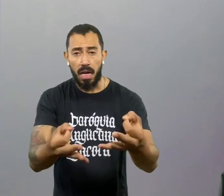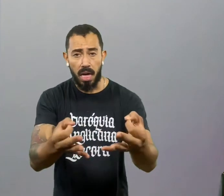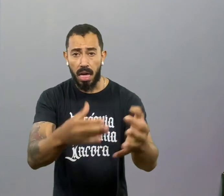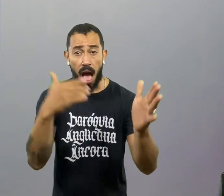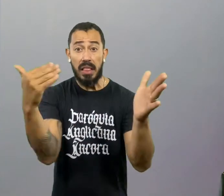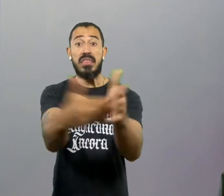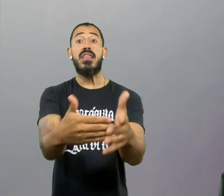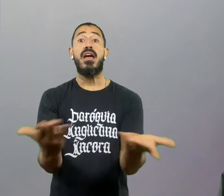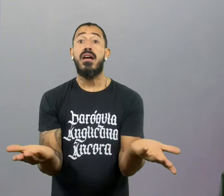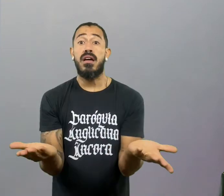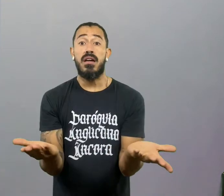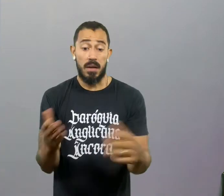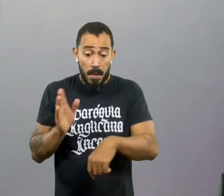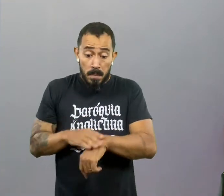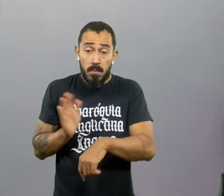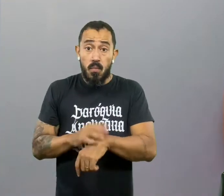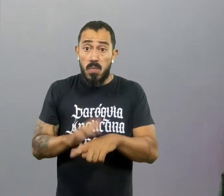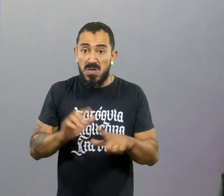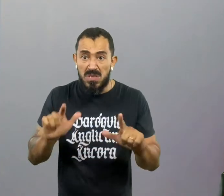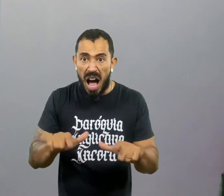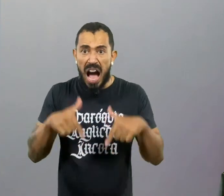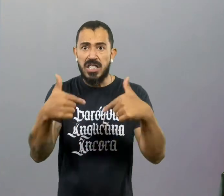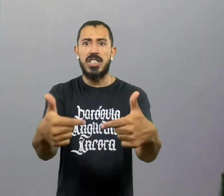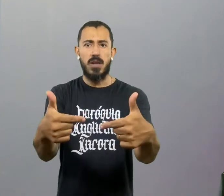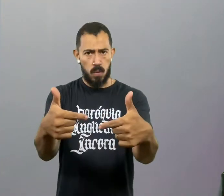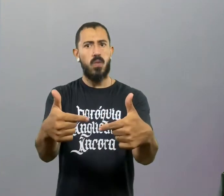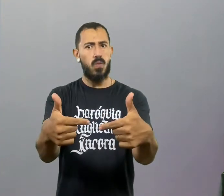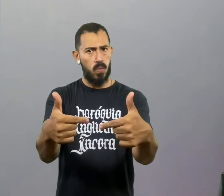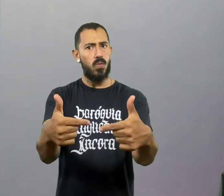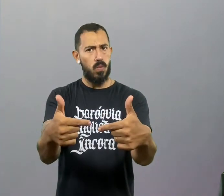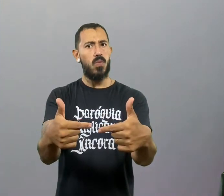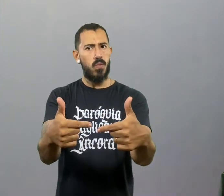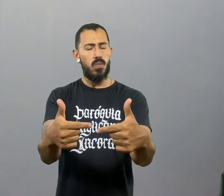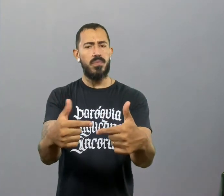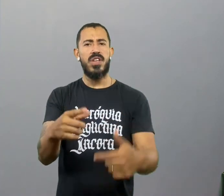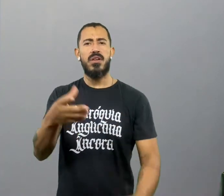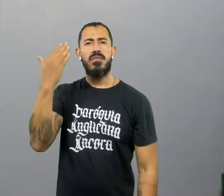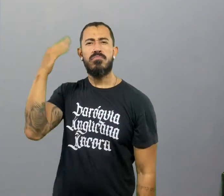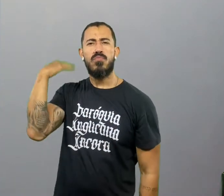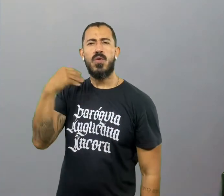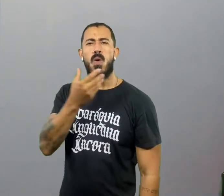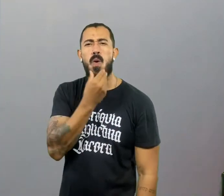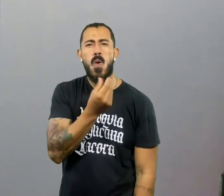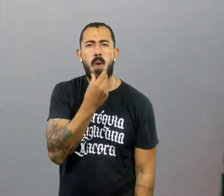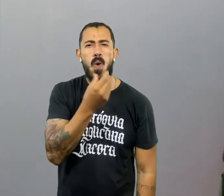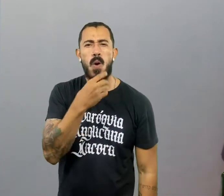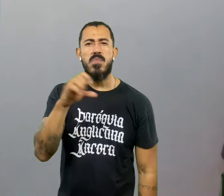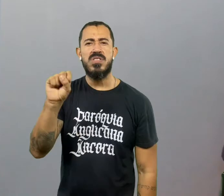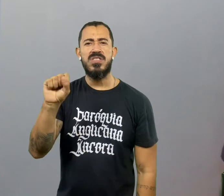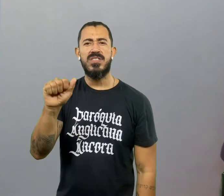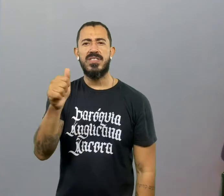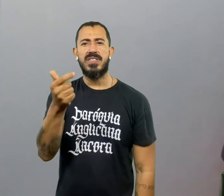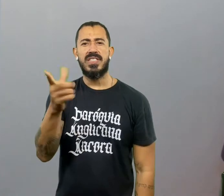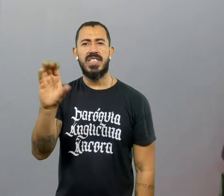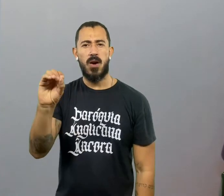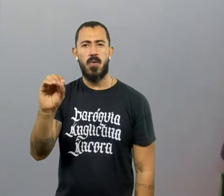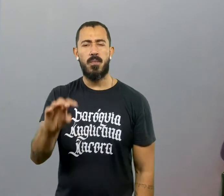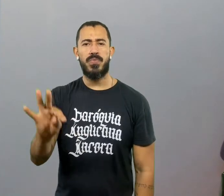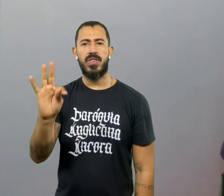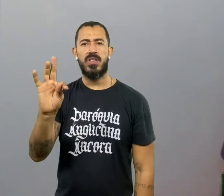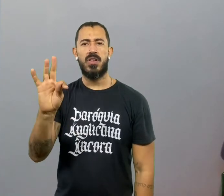sempre. Chegando, você precisa executar essas coisas. Quer ver? São Tomás de Aquino dizia que as virtudes